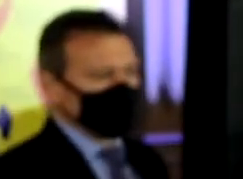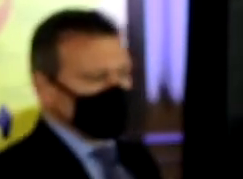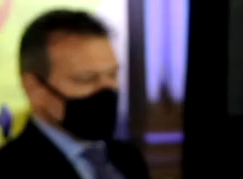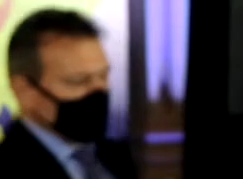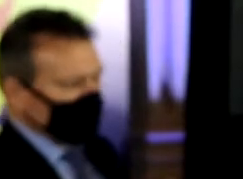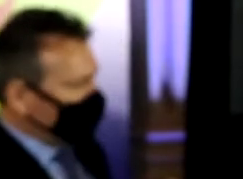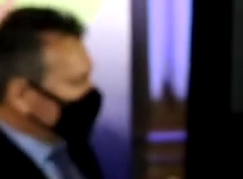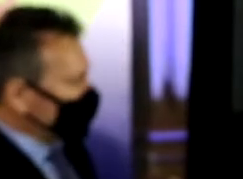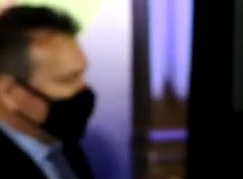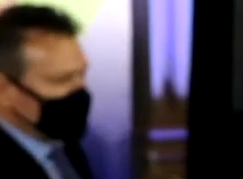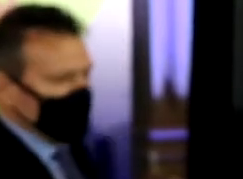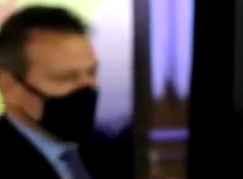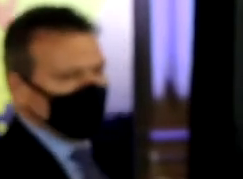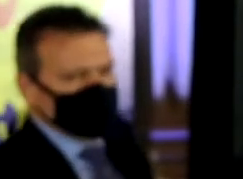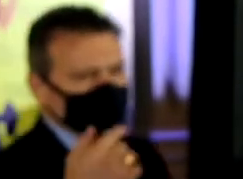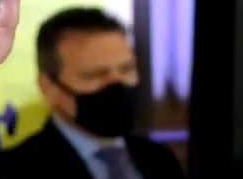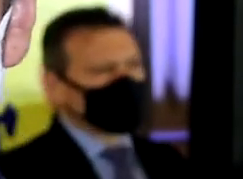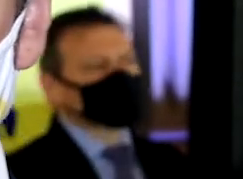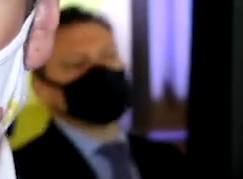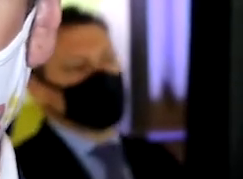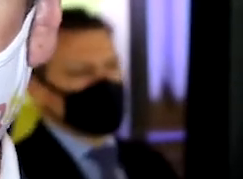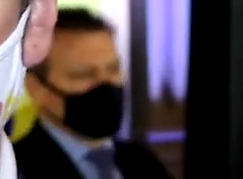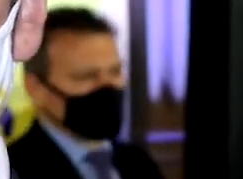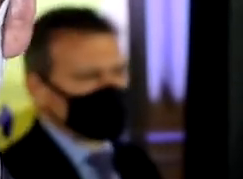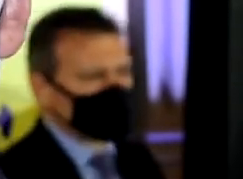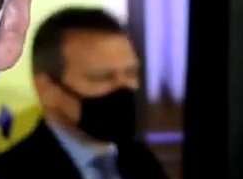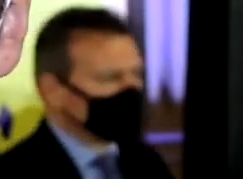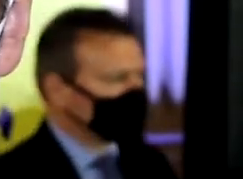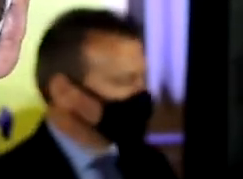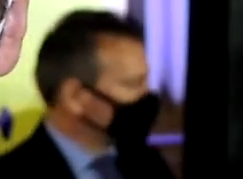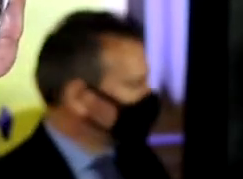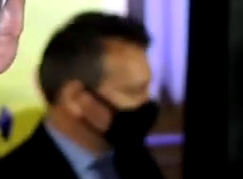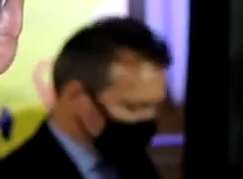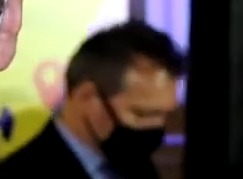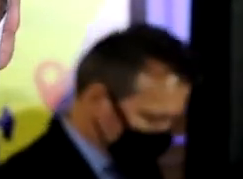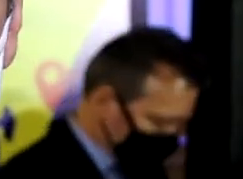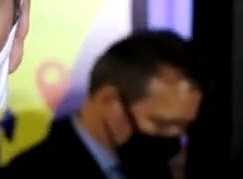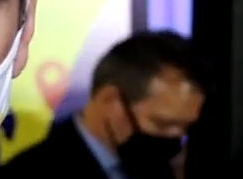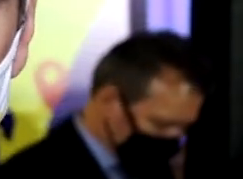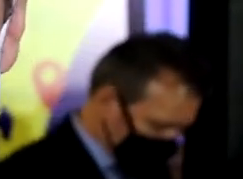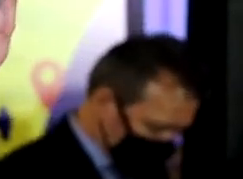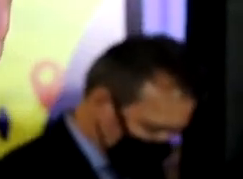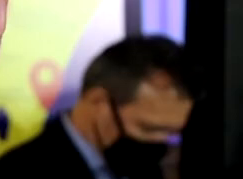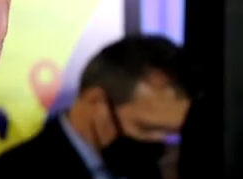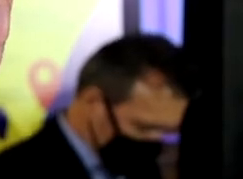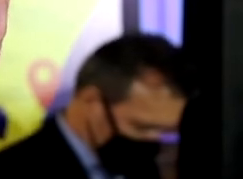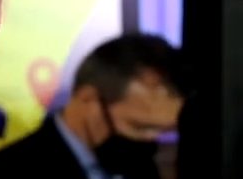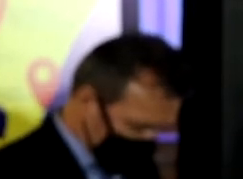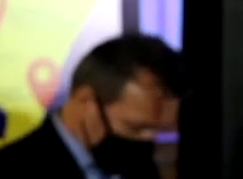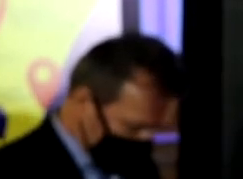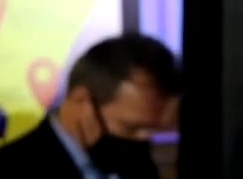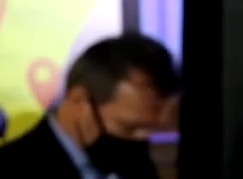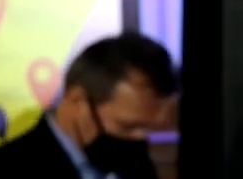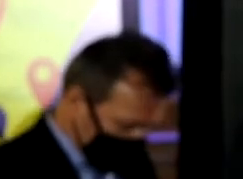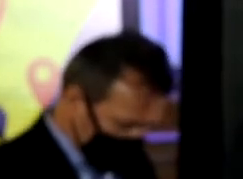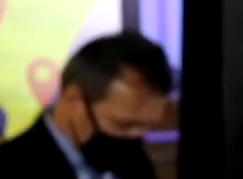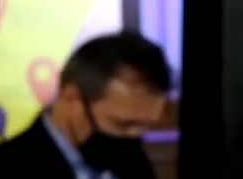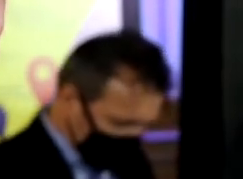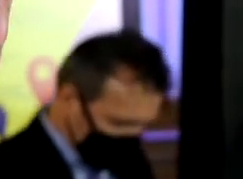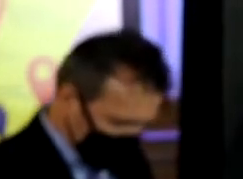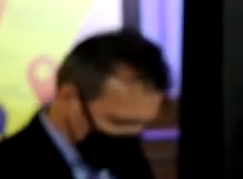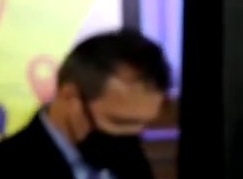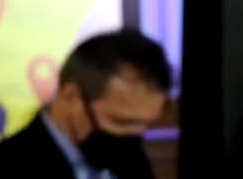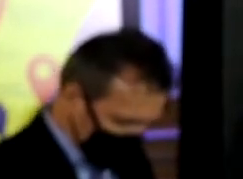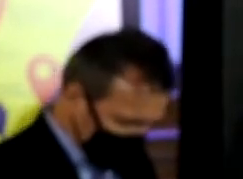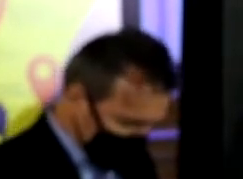a população. E um investimento robusto de 180 milhões de reais na estrutura hospitalar, reformas, ampliações para